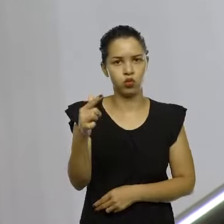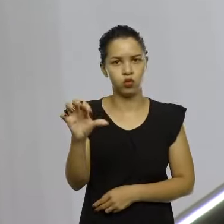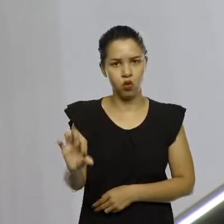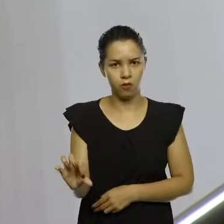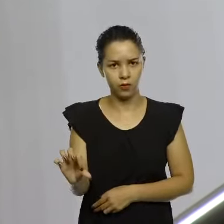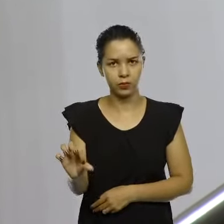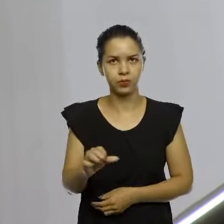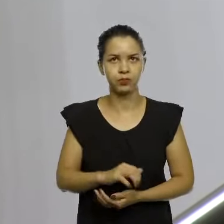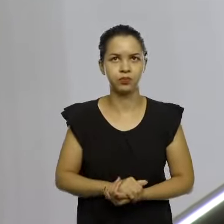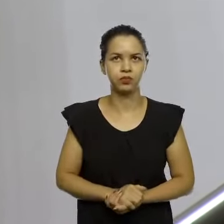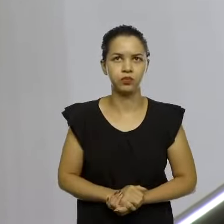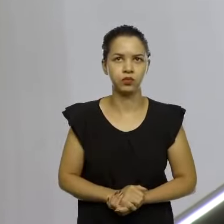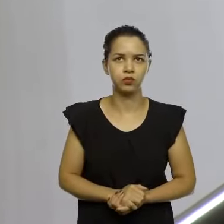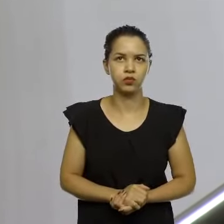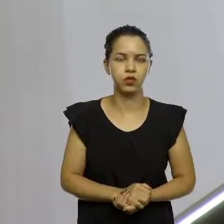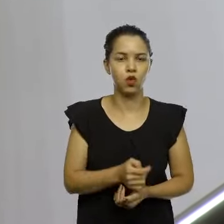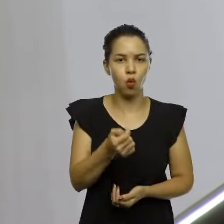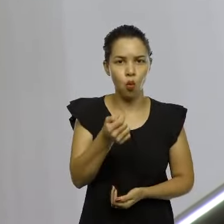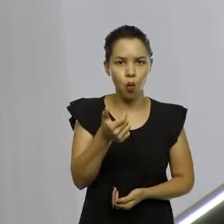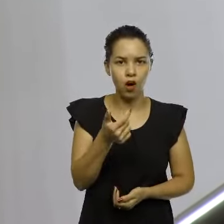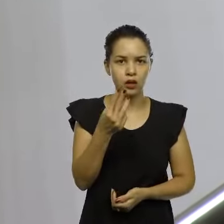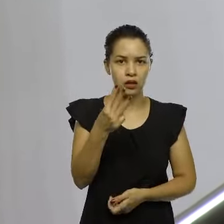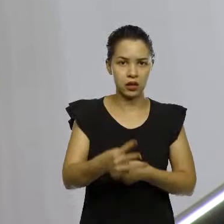Já se vão ali quase três anos.